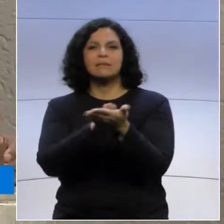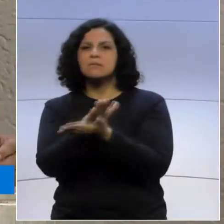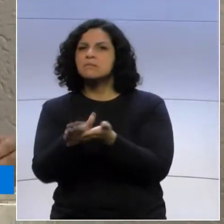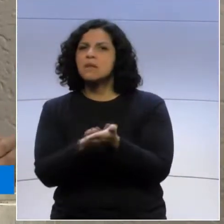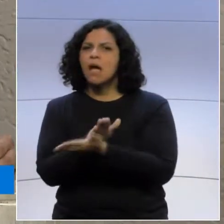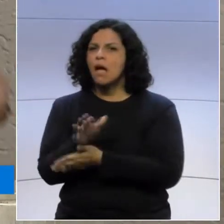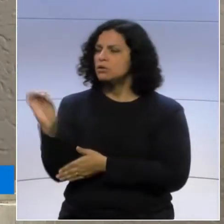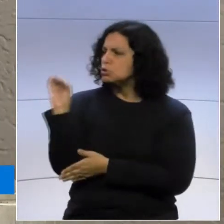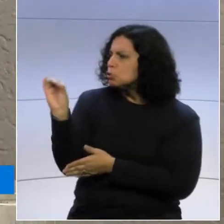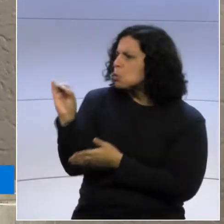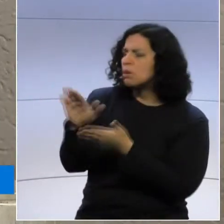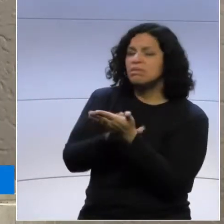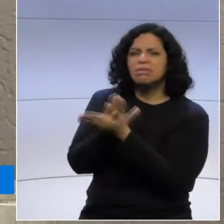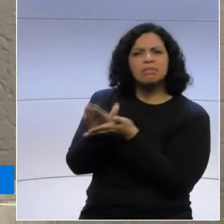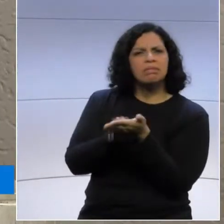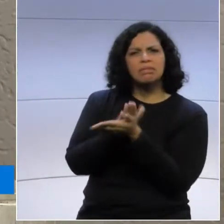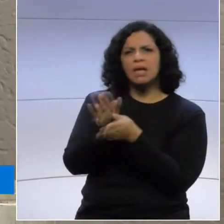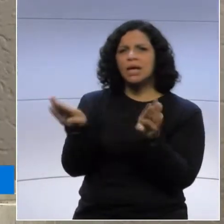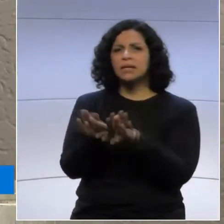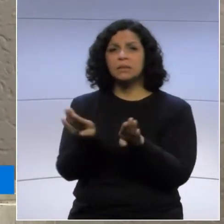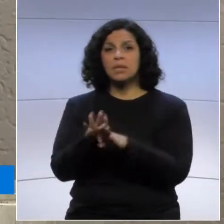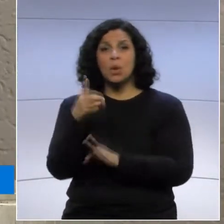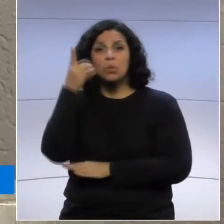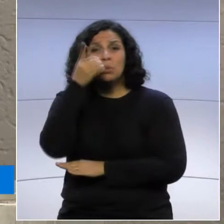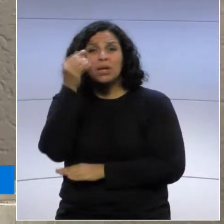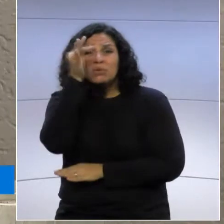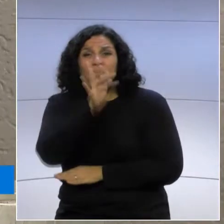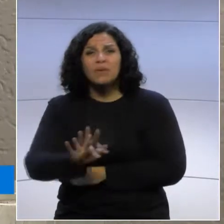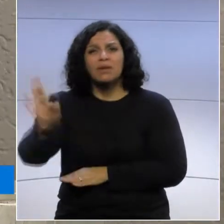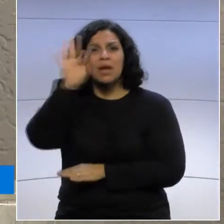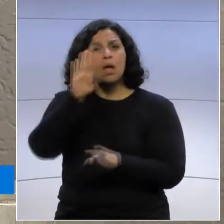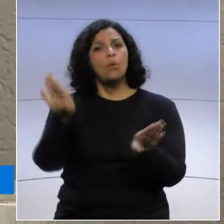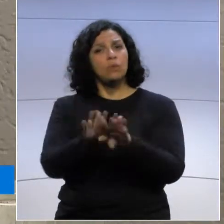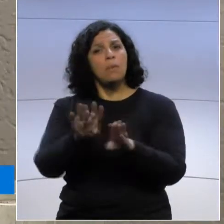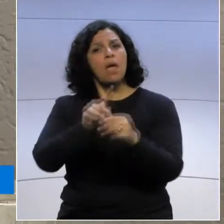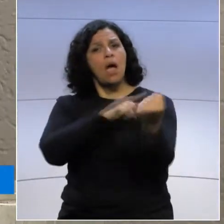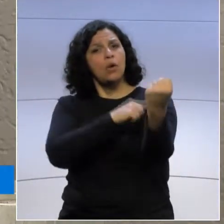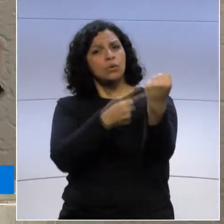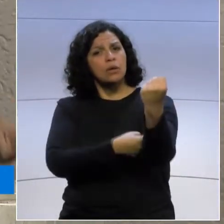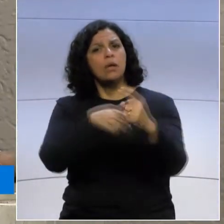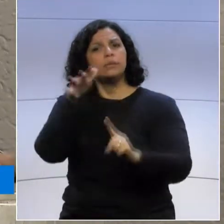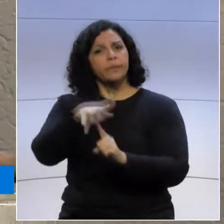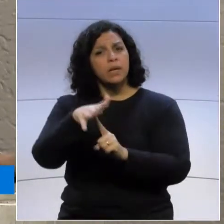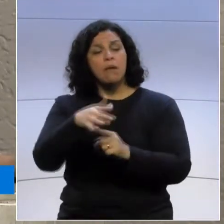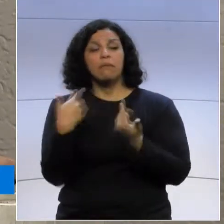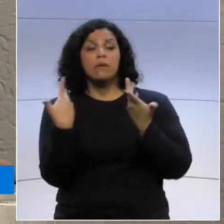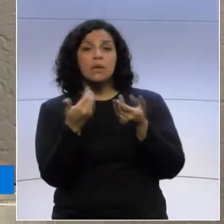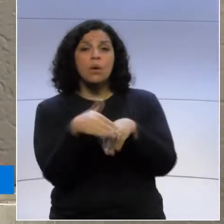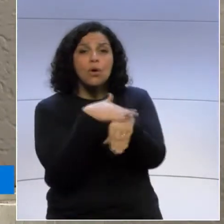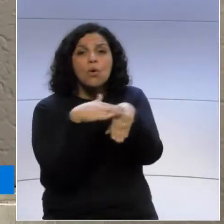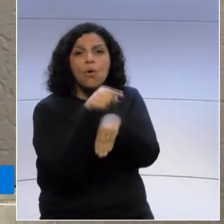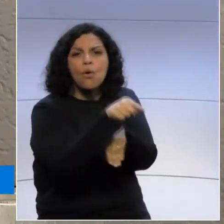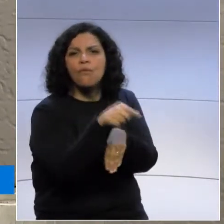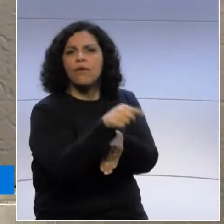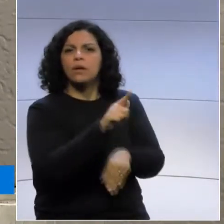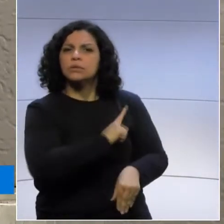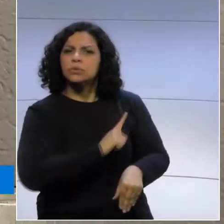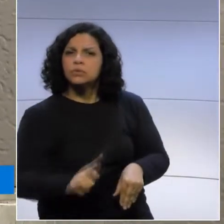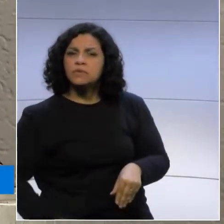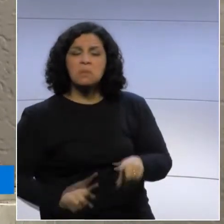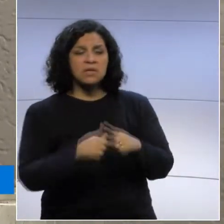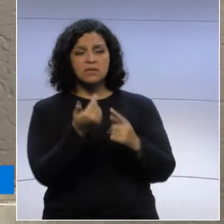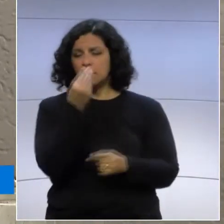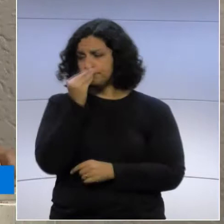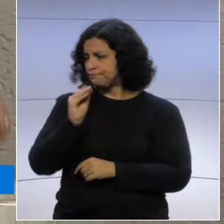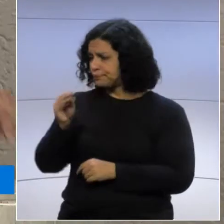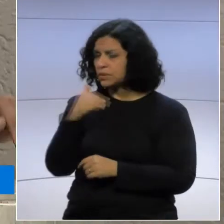cumprimentou o boca aberta, legitimado como deputado federal, uma autoridade também do nosso estado, que estava querendo conversar com o governador a respeito de